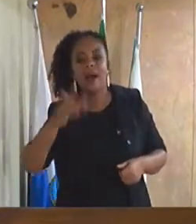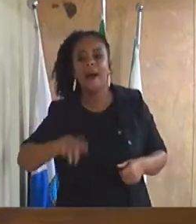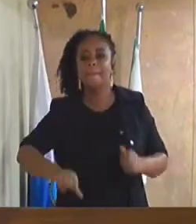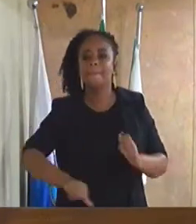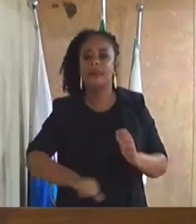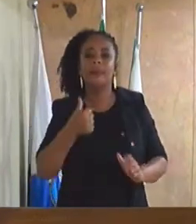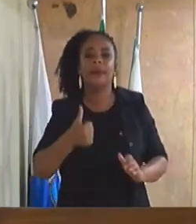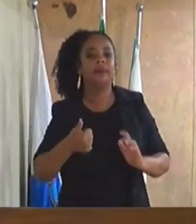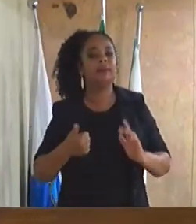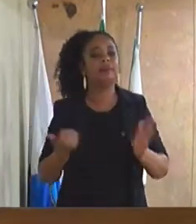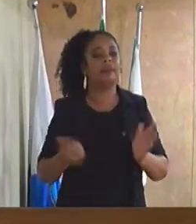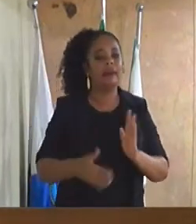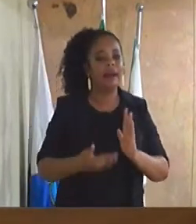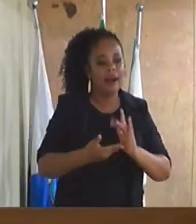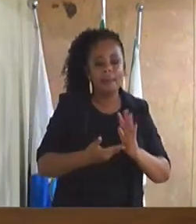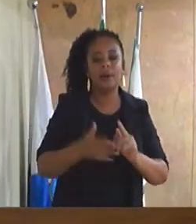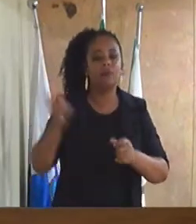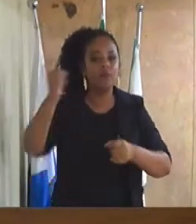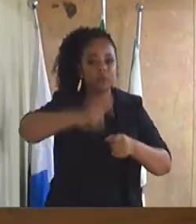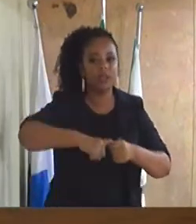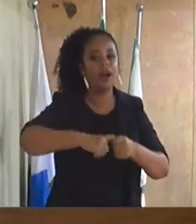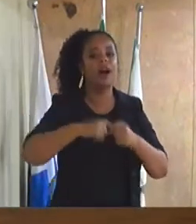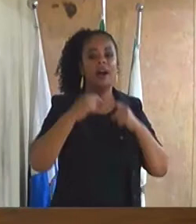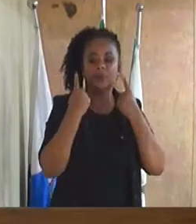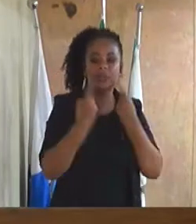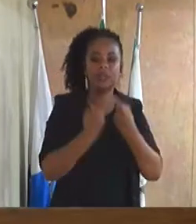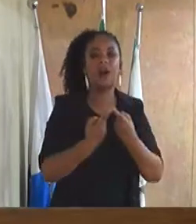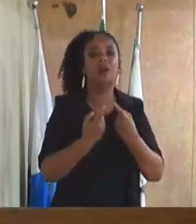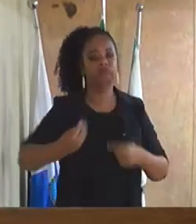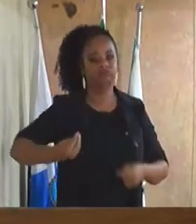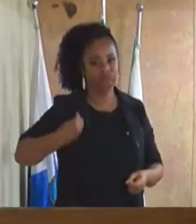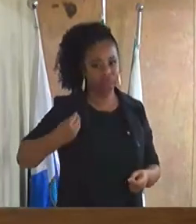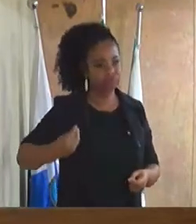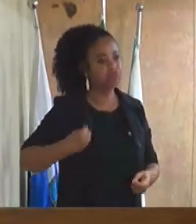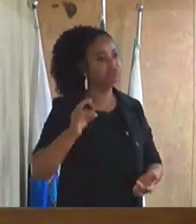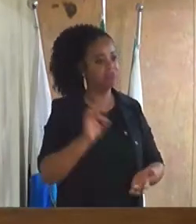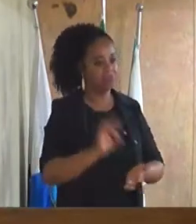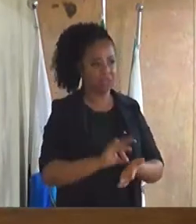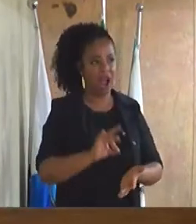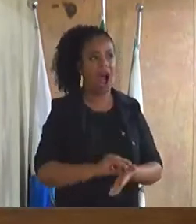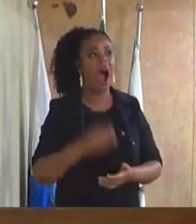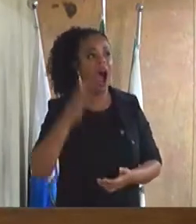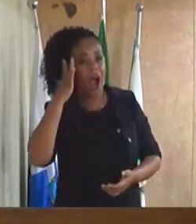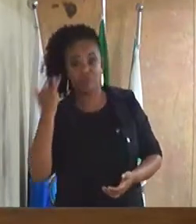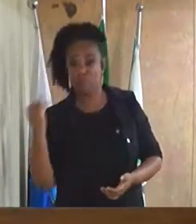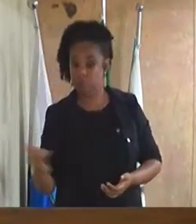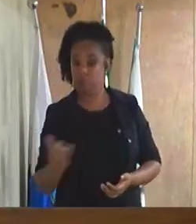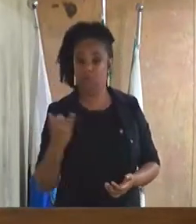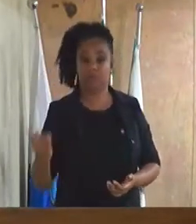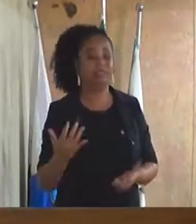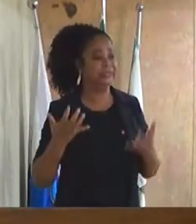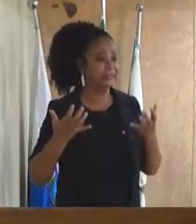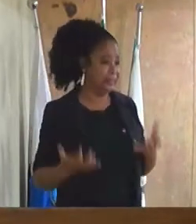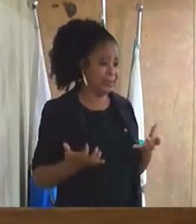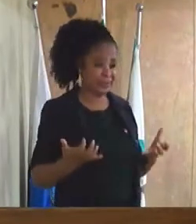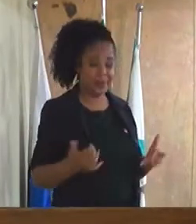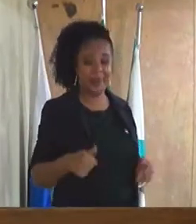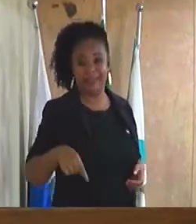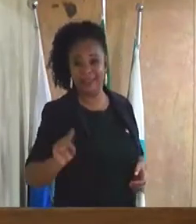retomar as sessões ao vivo, que eu acho muito importante, é muito chato você ter que ir para casa